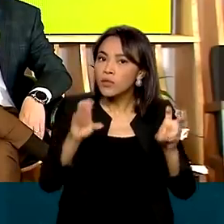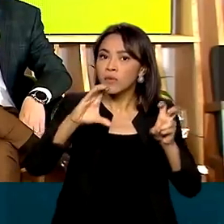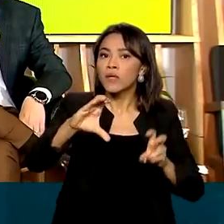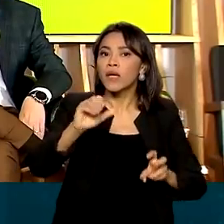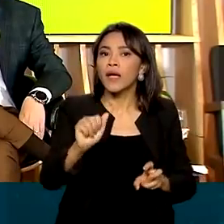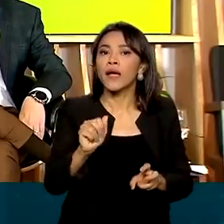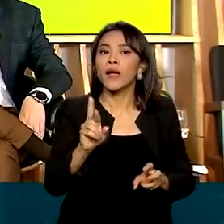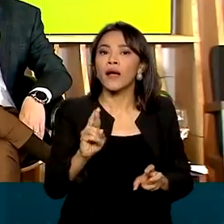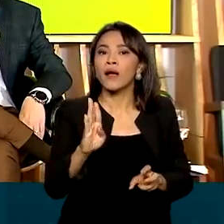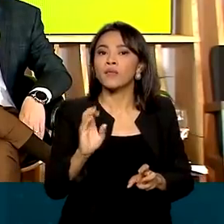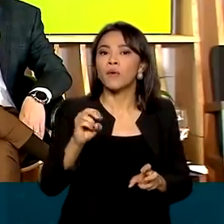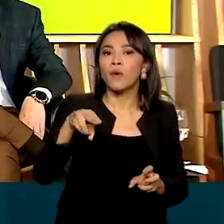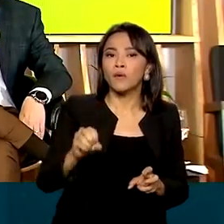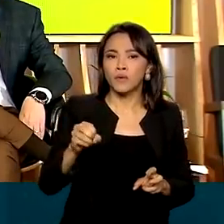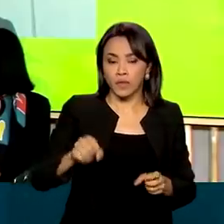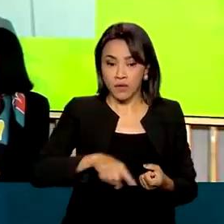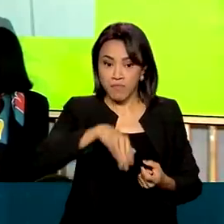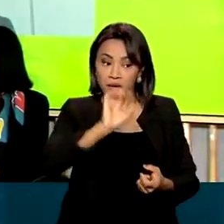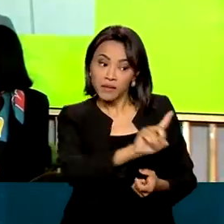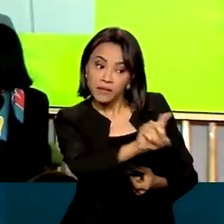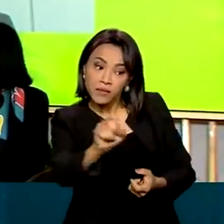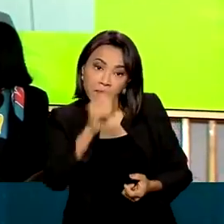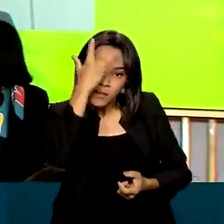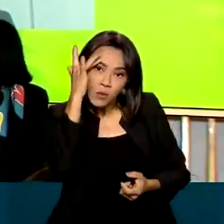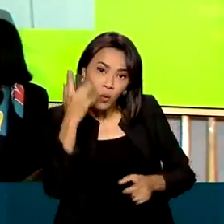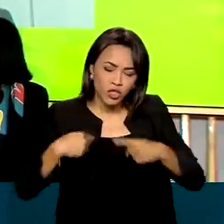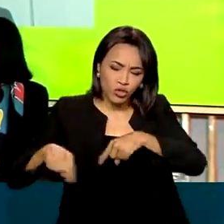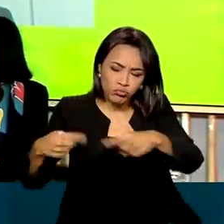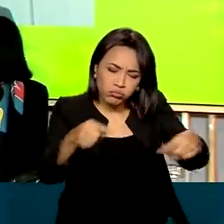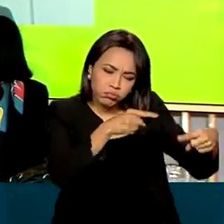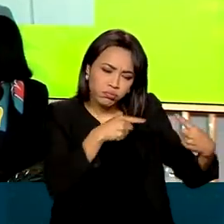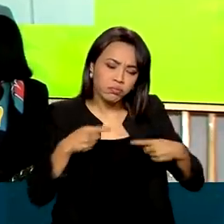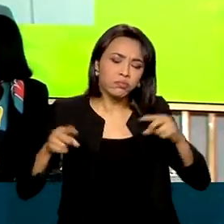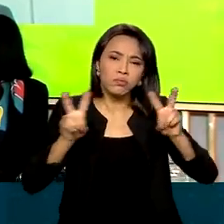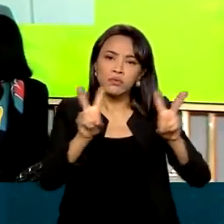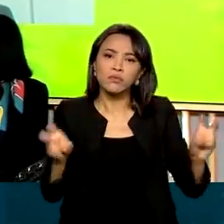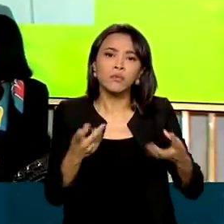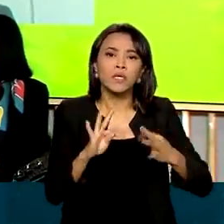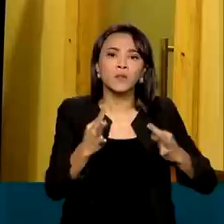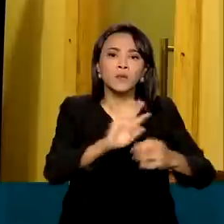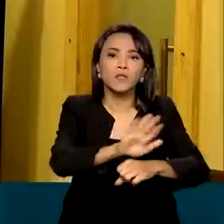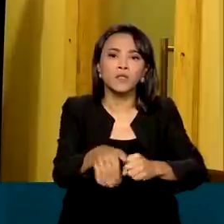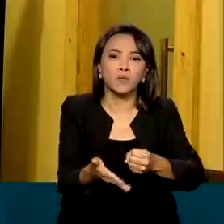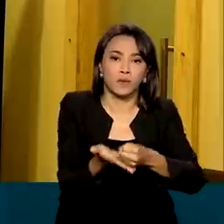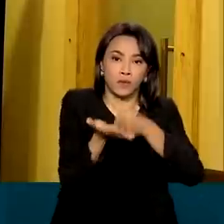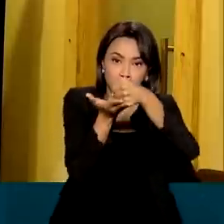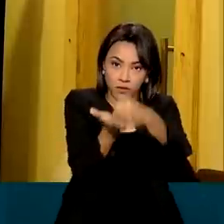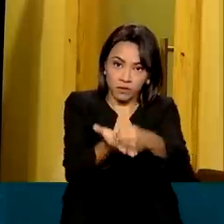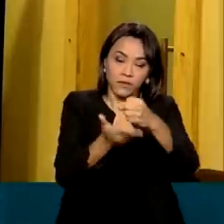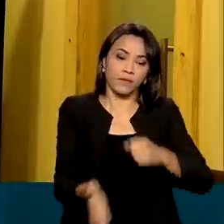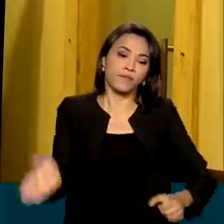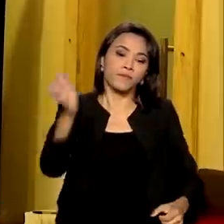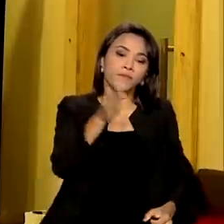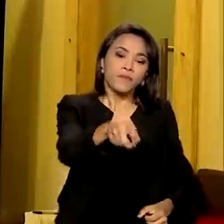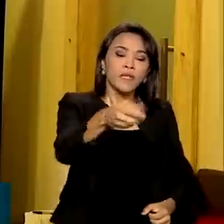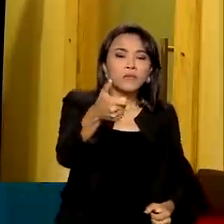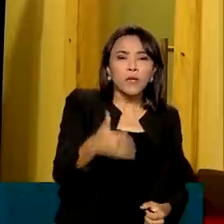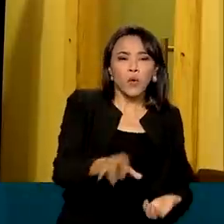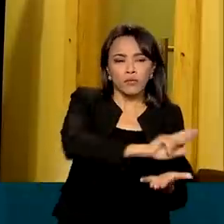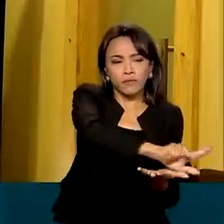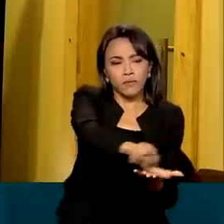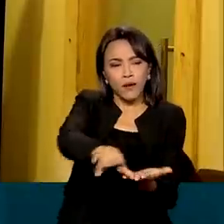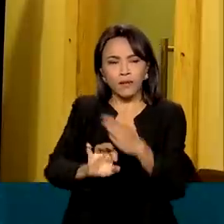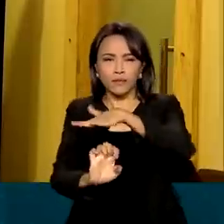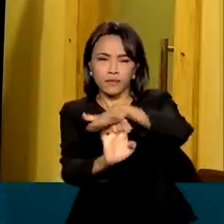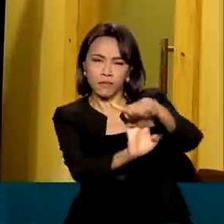especialistas debateram soluções inovadoras e de tecnologia sustentável. Muitas empresas, setor privado aqui